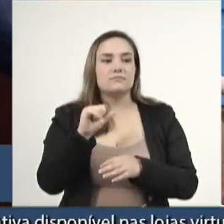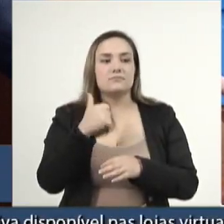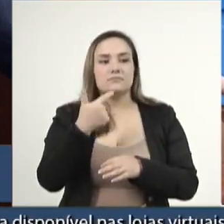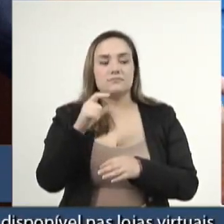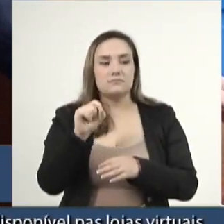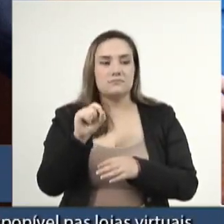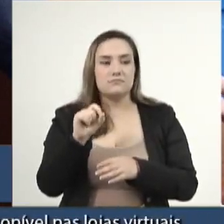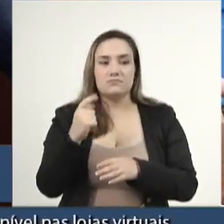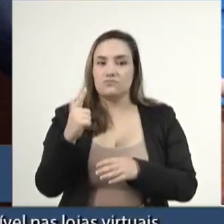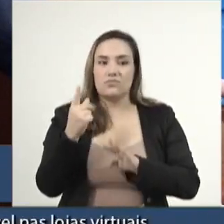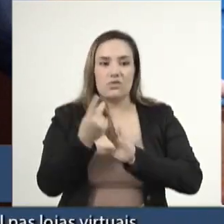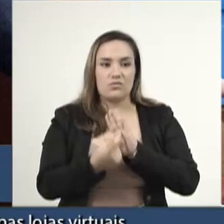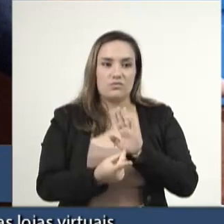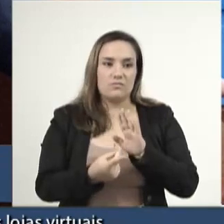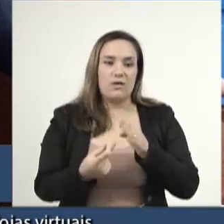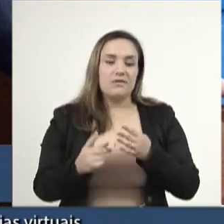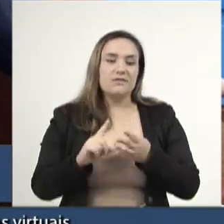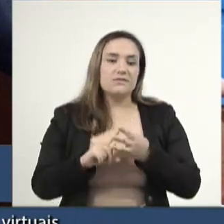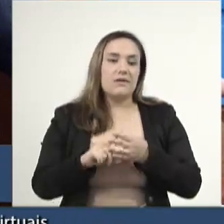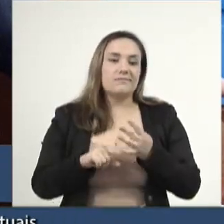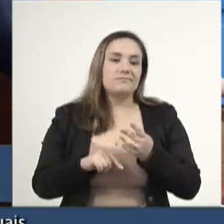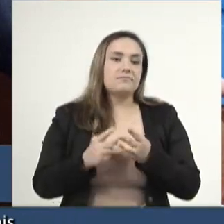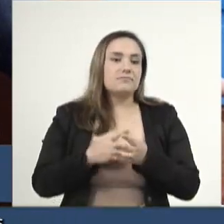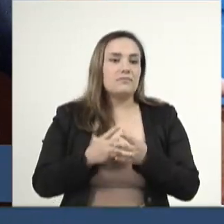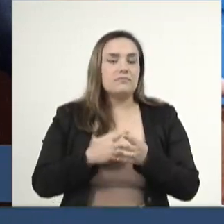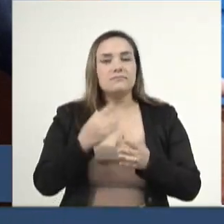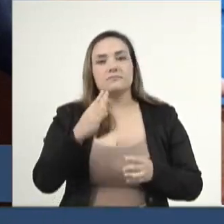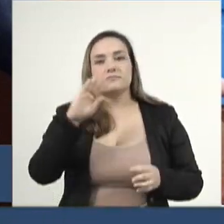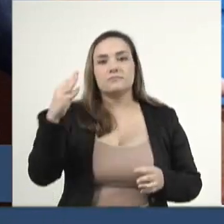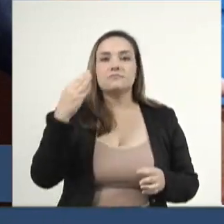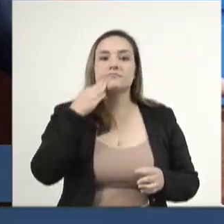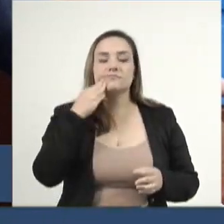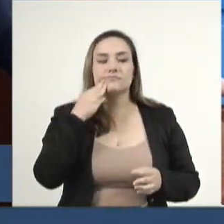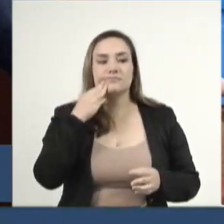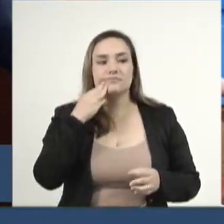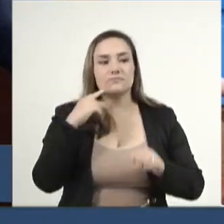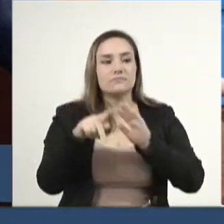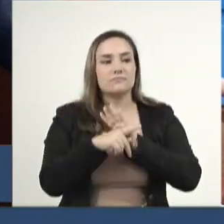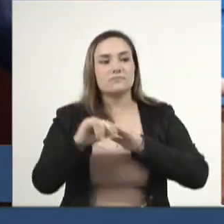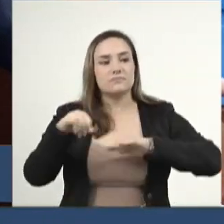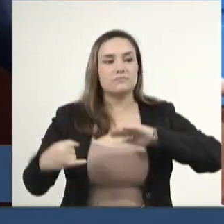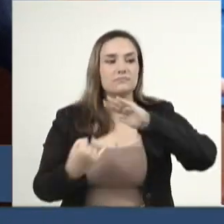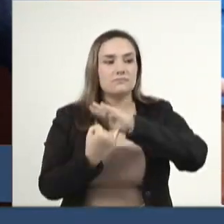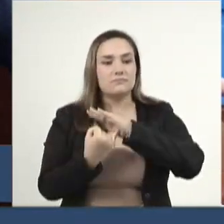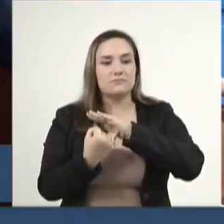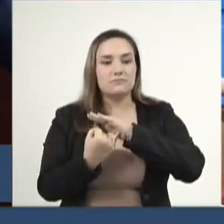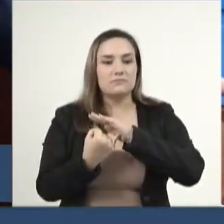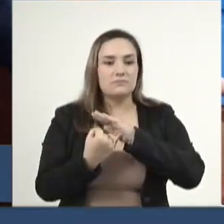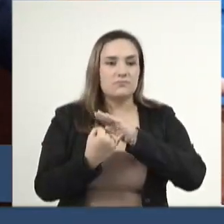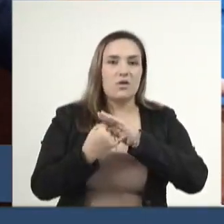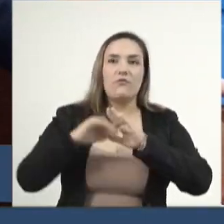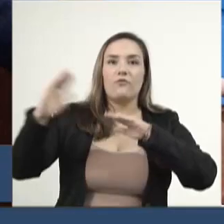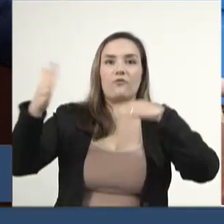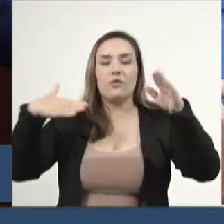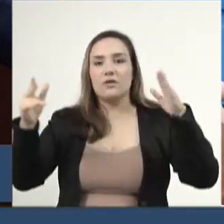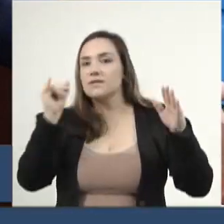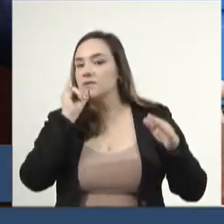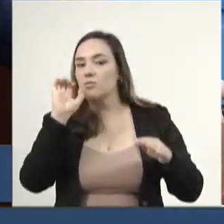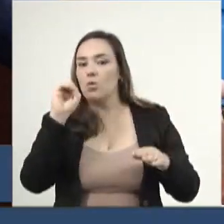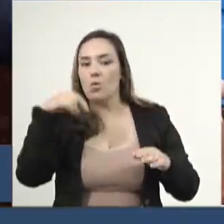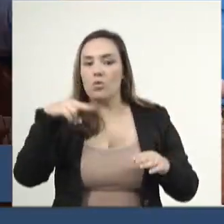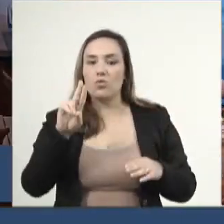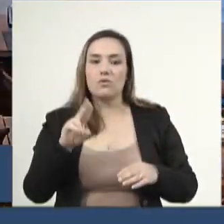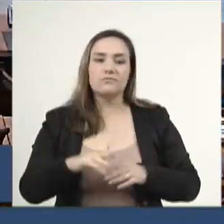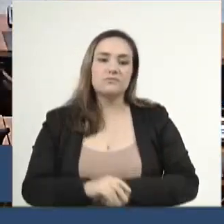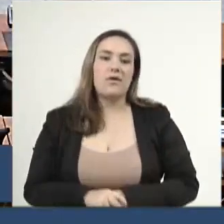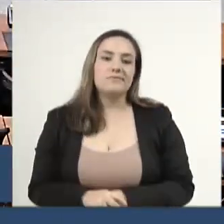previsto para isso, foi compra de votos e R$ 4,6 bilhões com as instituições internacionais, como a ONU, por exemplo.